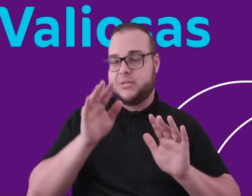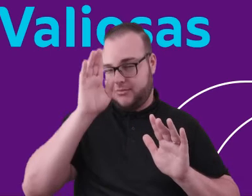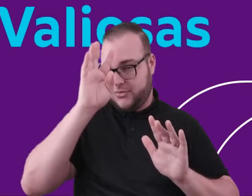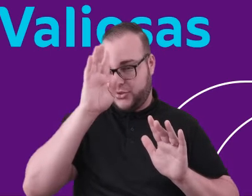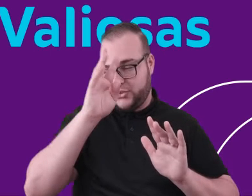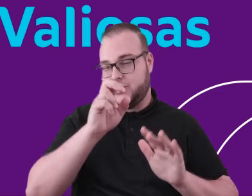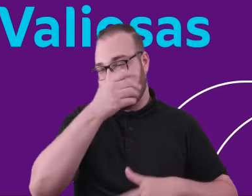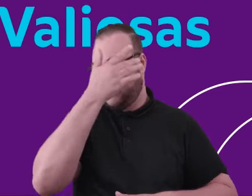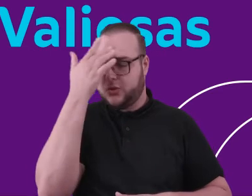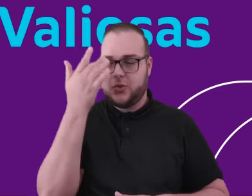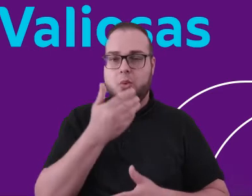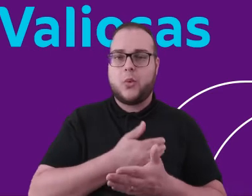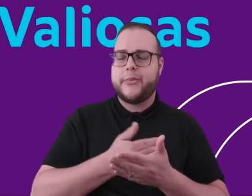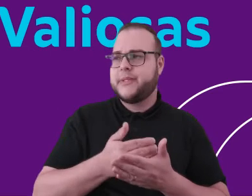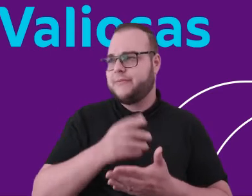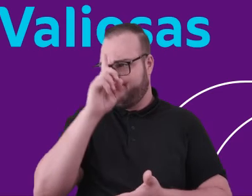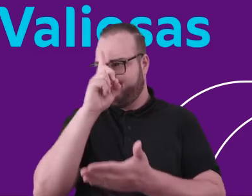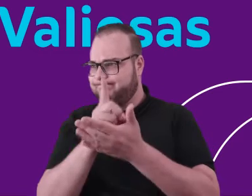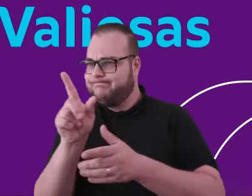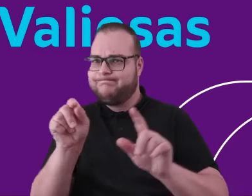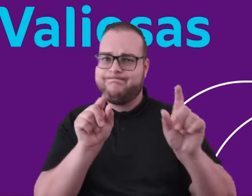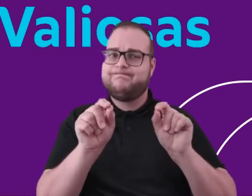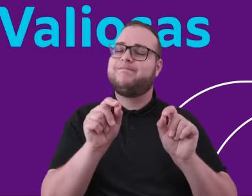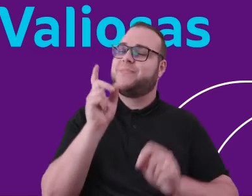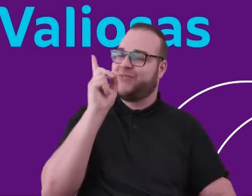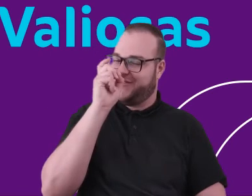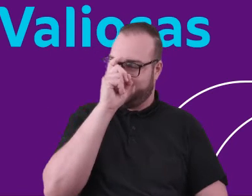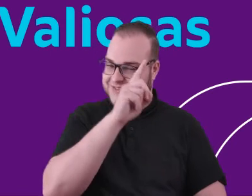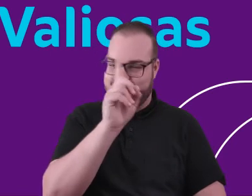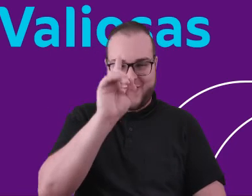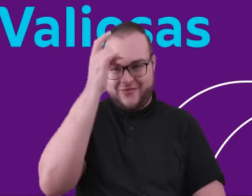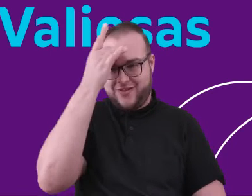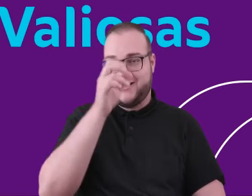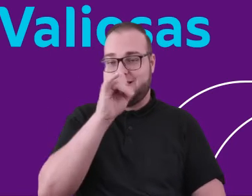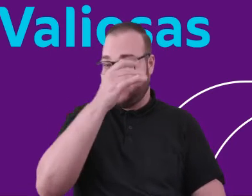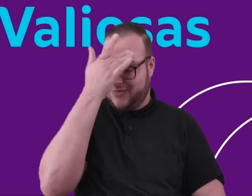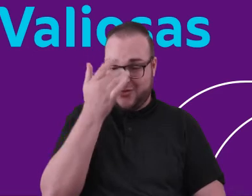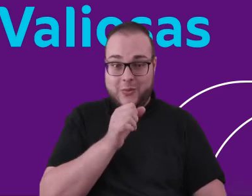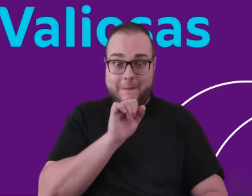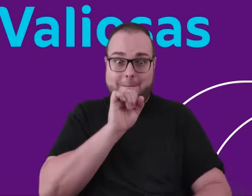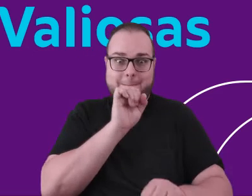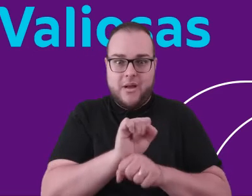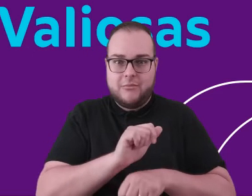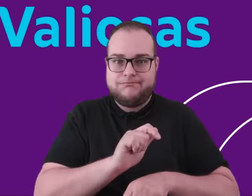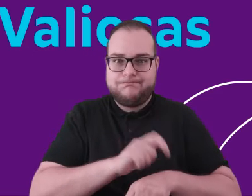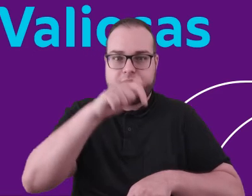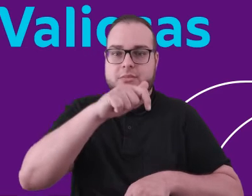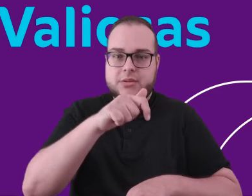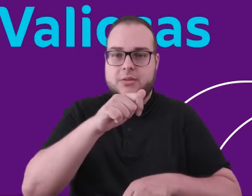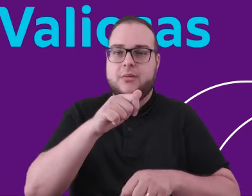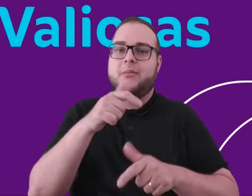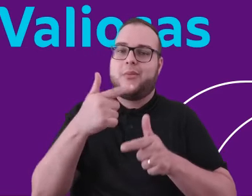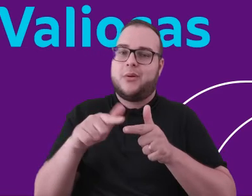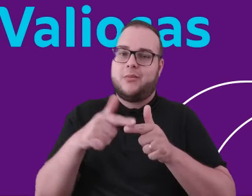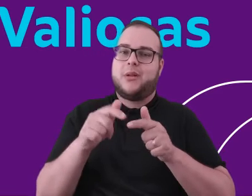de quem tem que tomar as decisões. É uma situação de um equilíbrio muito difícil. Porque se você pisa no freio forte demais, você